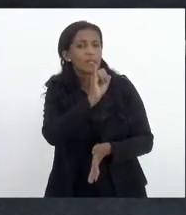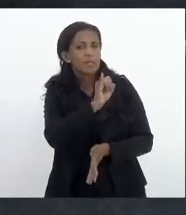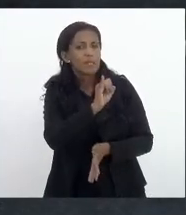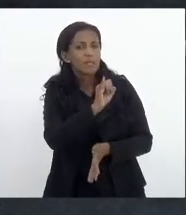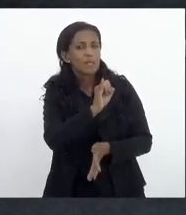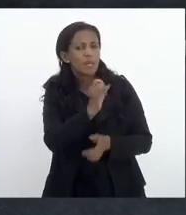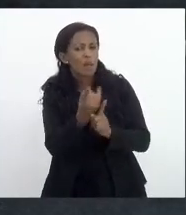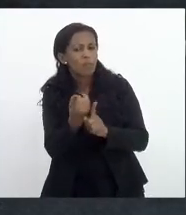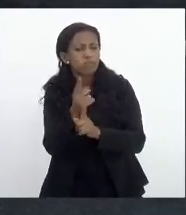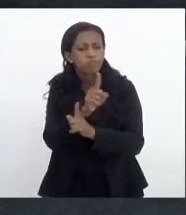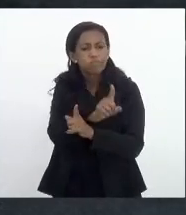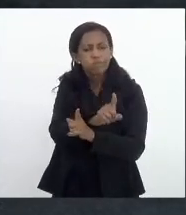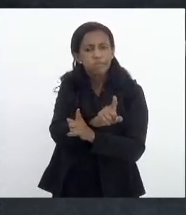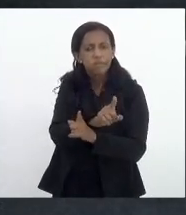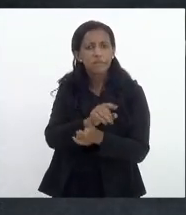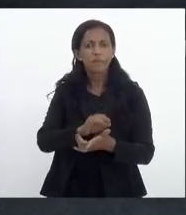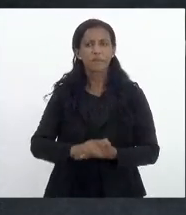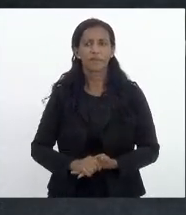contrapartidas